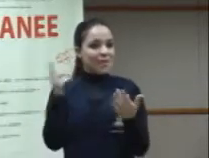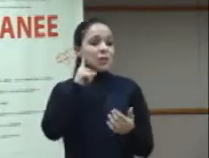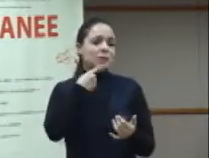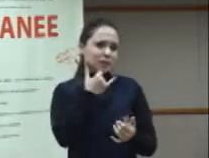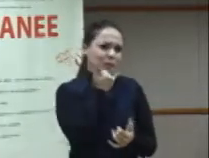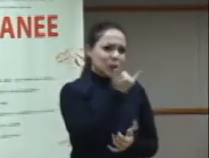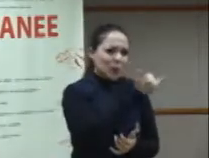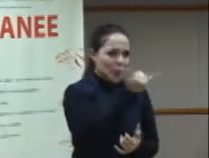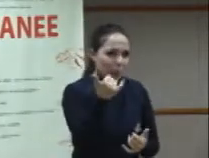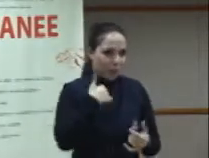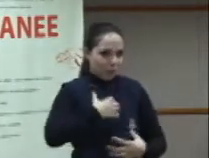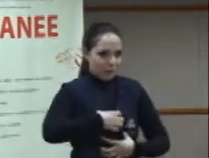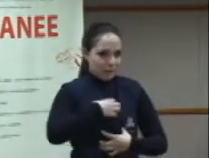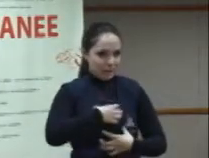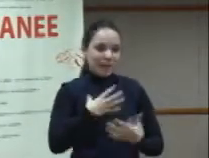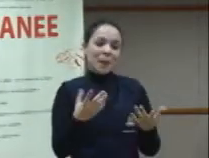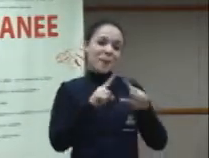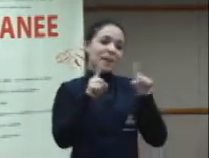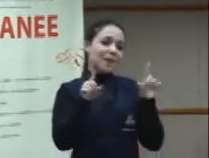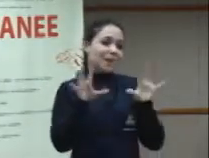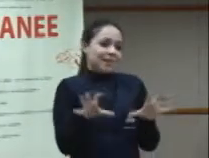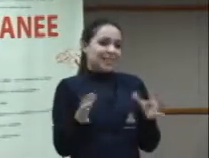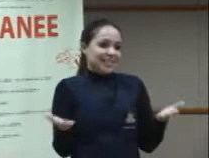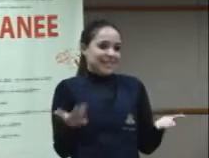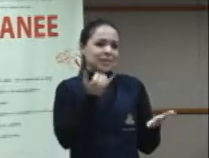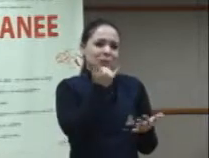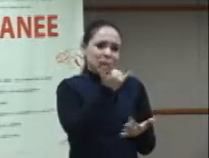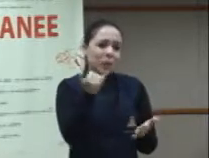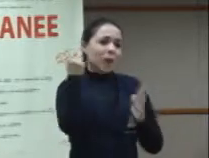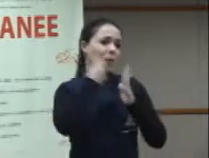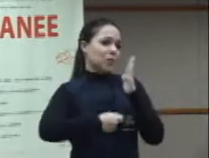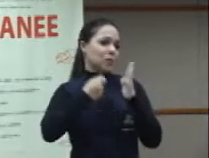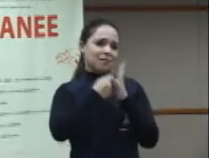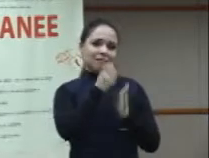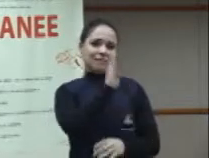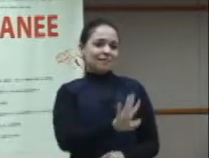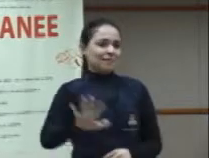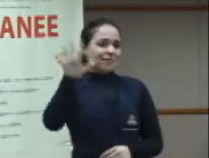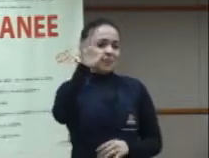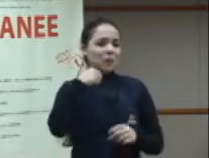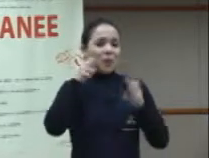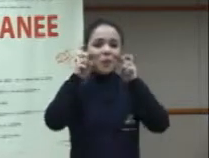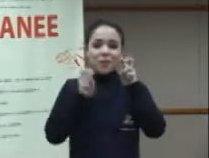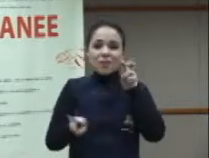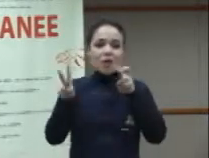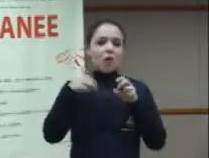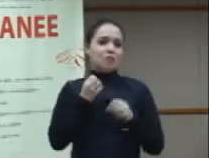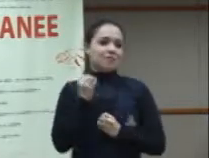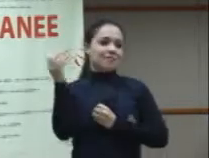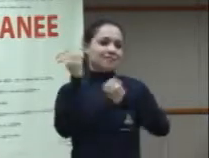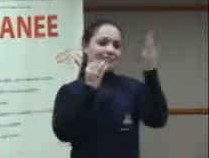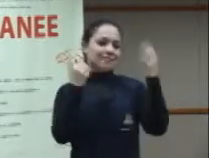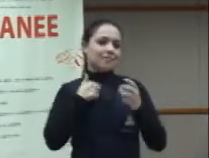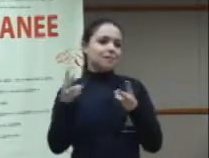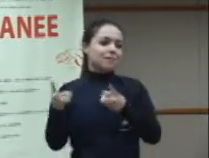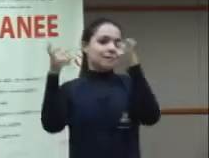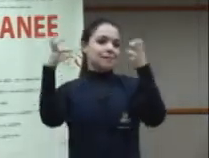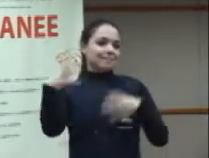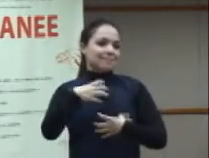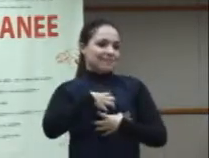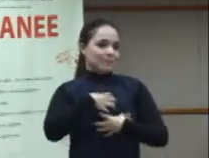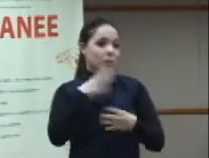desculpem a forma de eu colocar, mas essa tem sido uma luta nacional do povo surdo pelo direito,